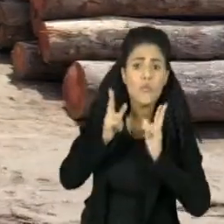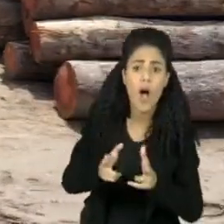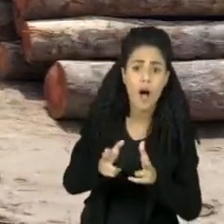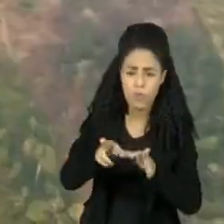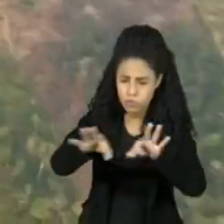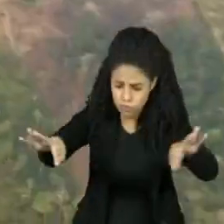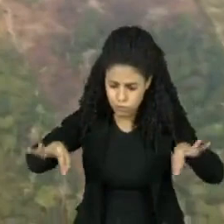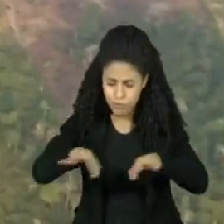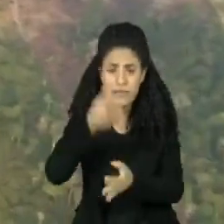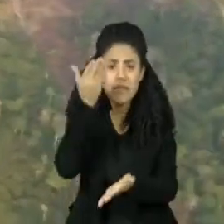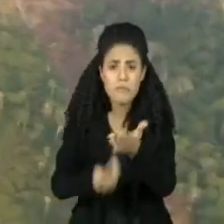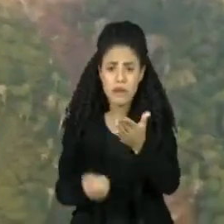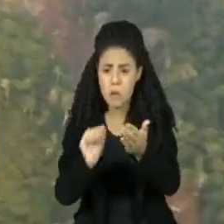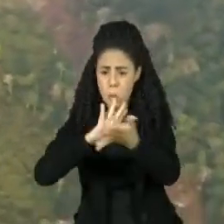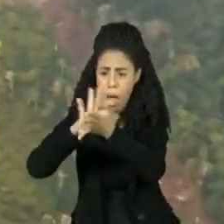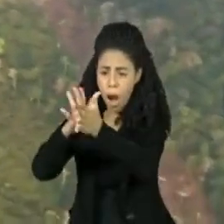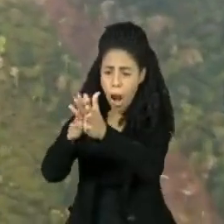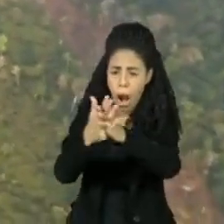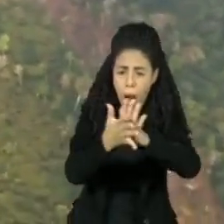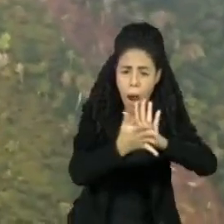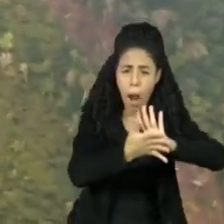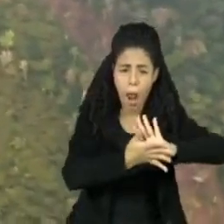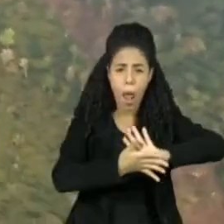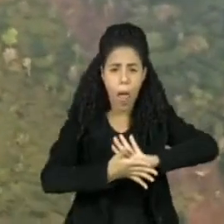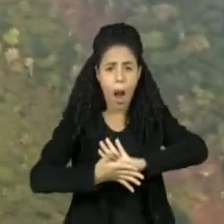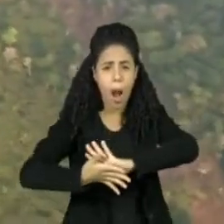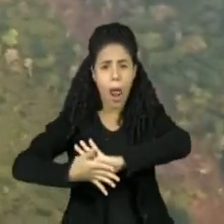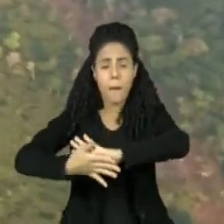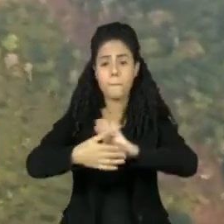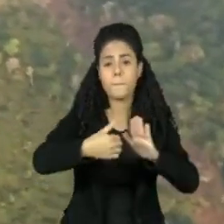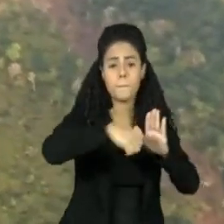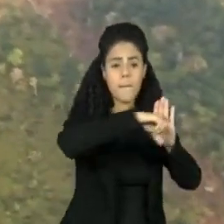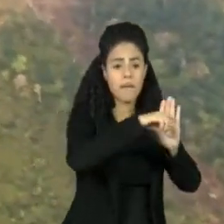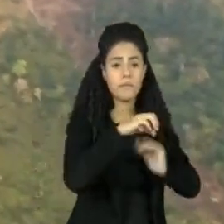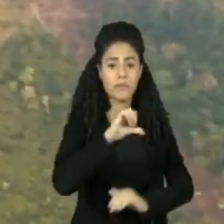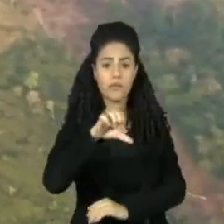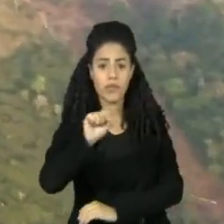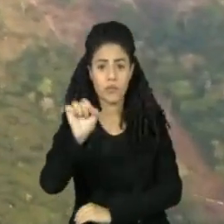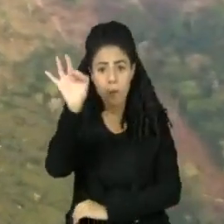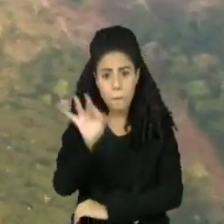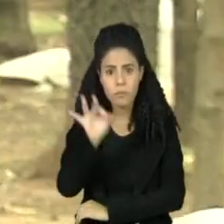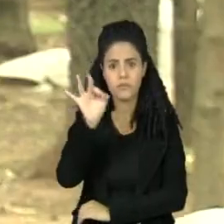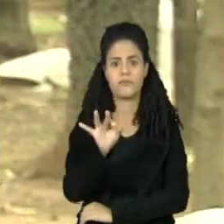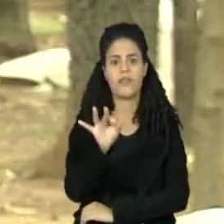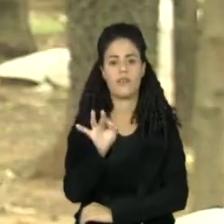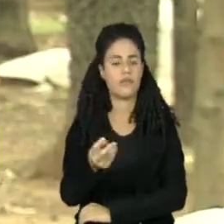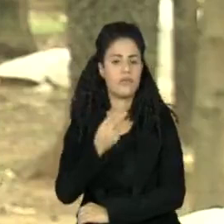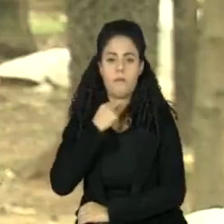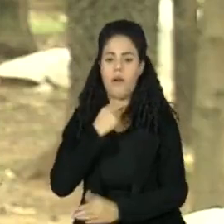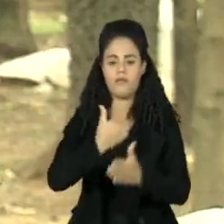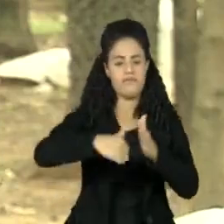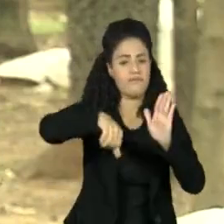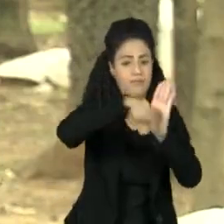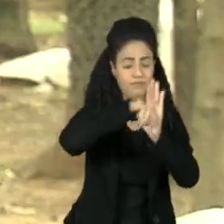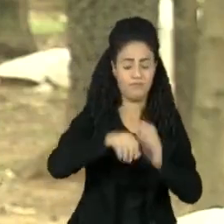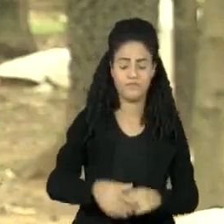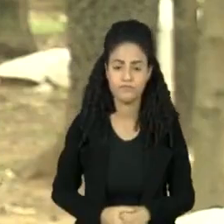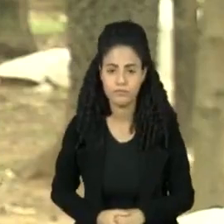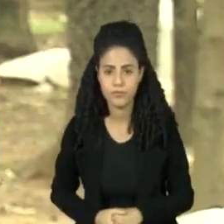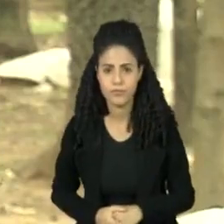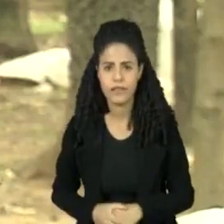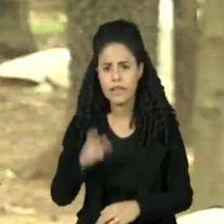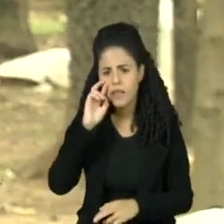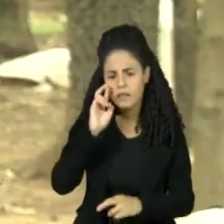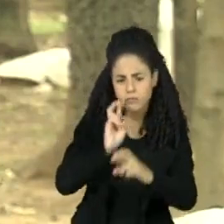pelos pesquisadores, havia sinais de irregularidade em 98% deles. Desmonte das instituições de